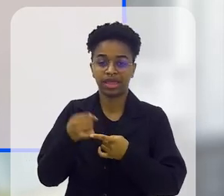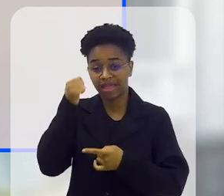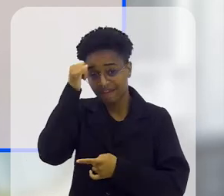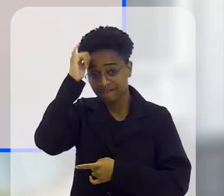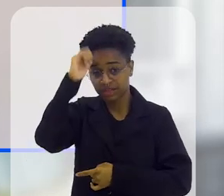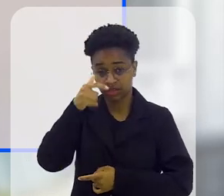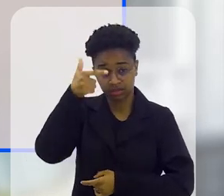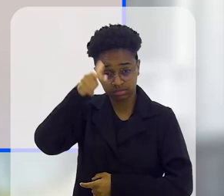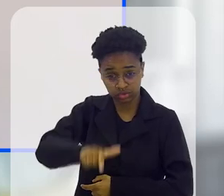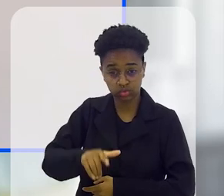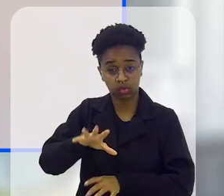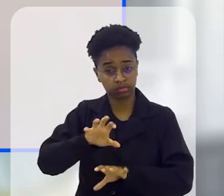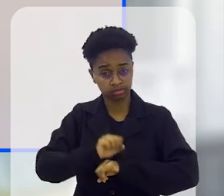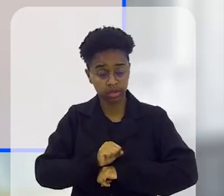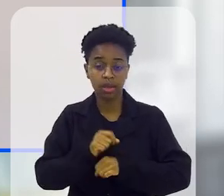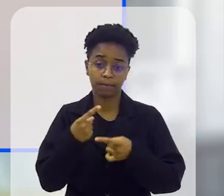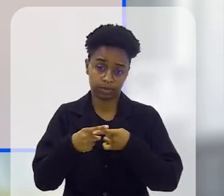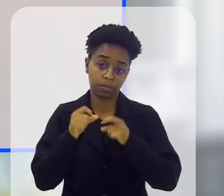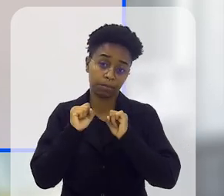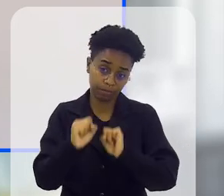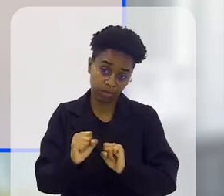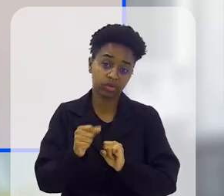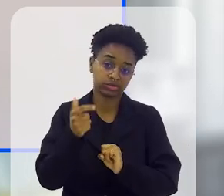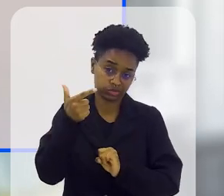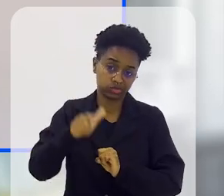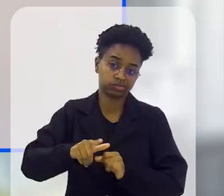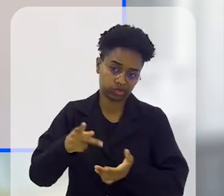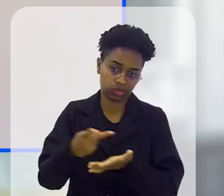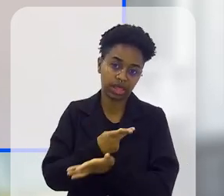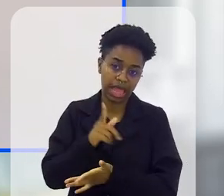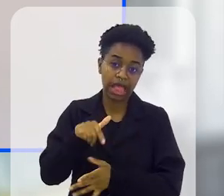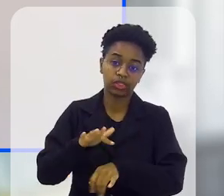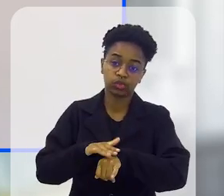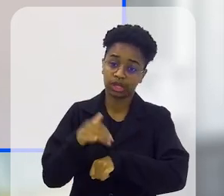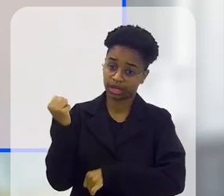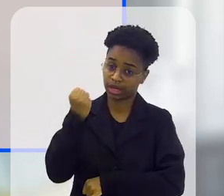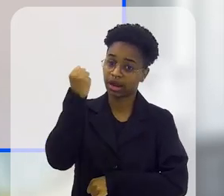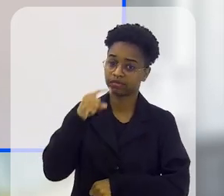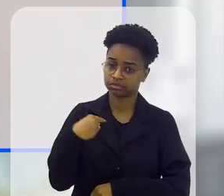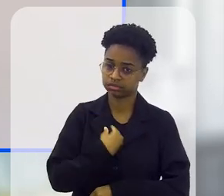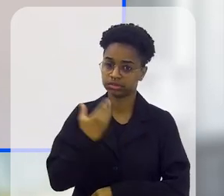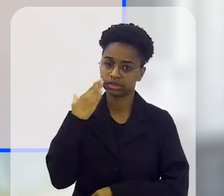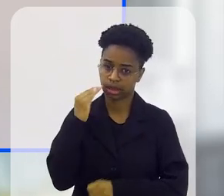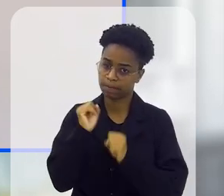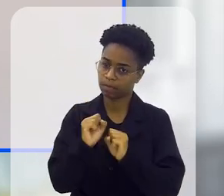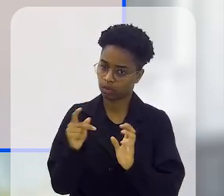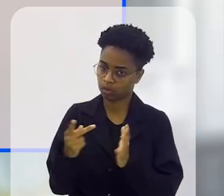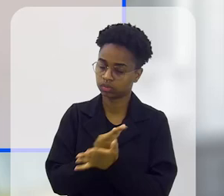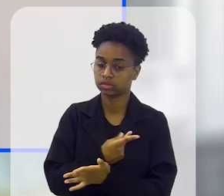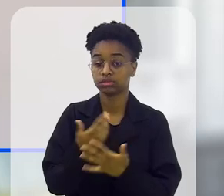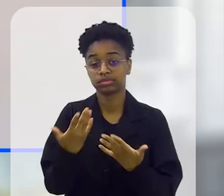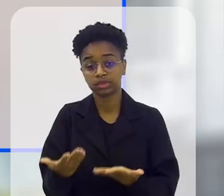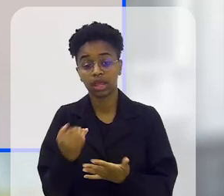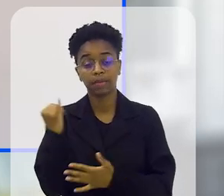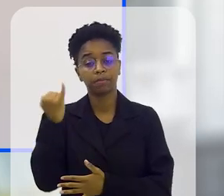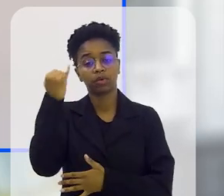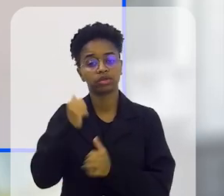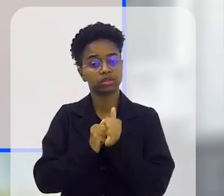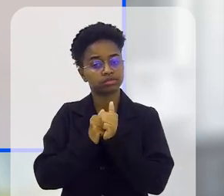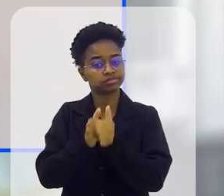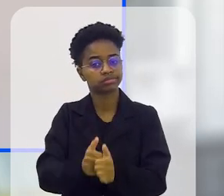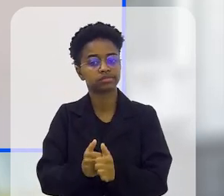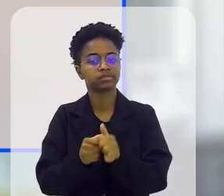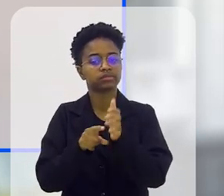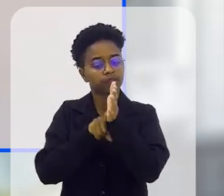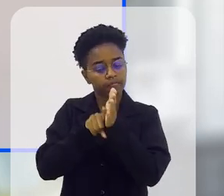reincidência, o câncer voltar, pode voltar sim, é uma doença muitíssimo grave, a gente sabe que isso pode acontecer, e é muito importante